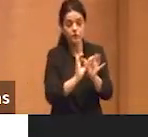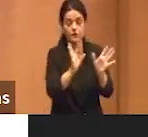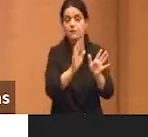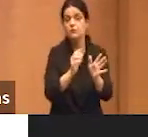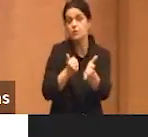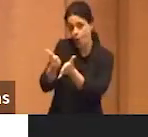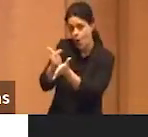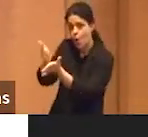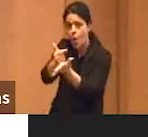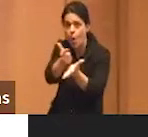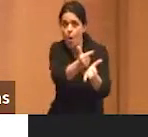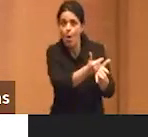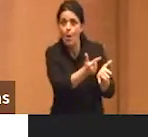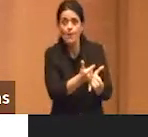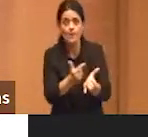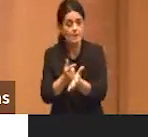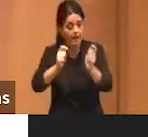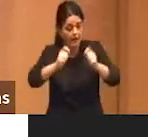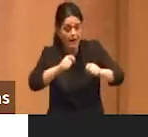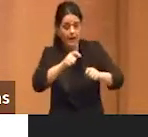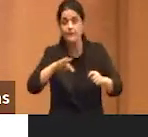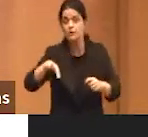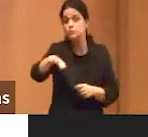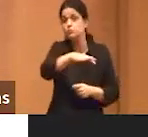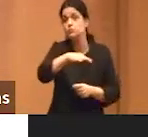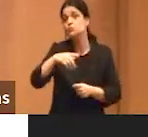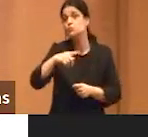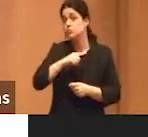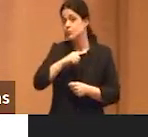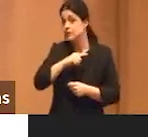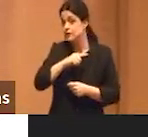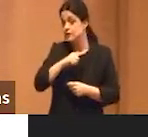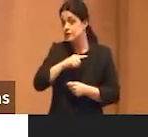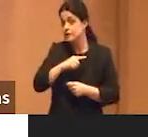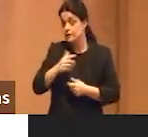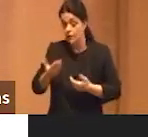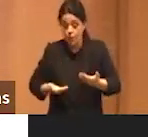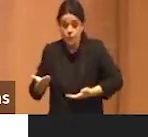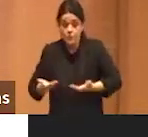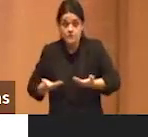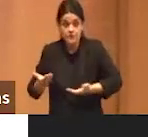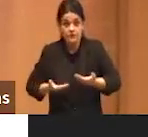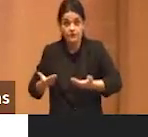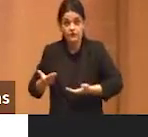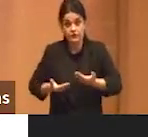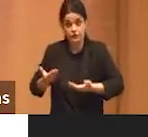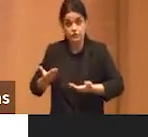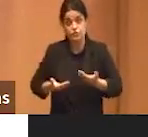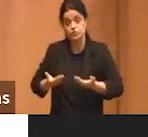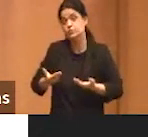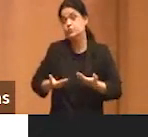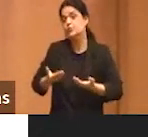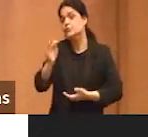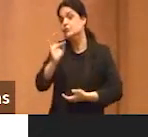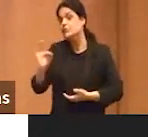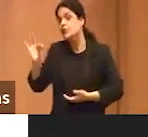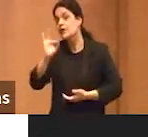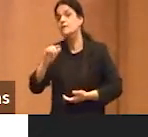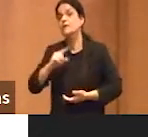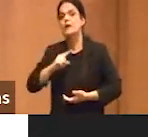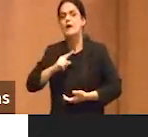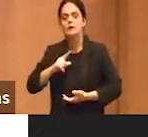fornecer um serviço federado coletivo. Durante a pandemia, com a sobrecarga,